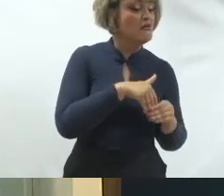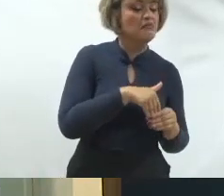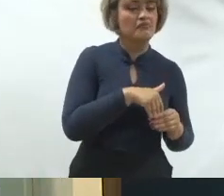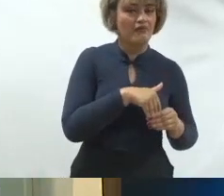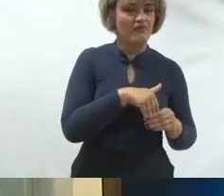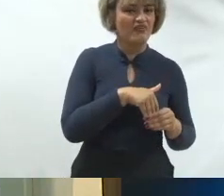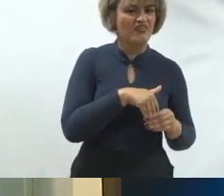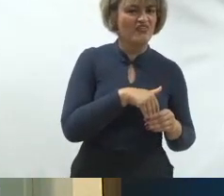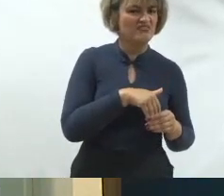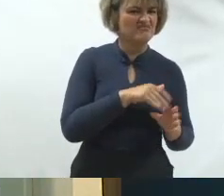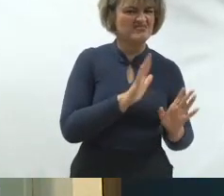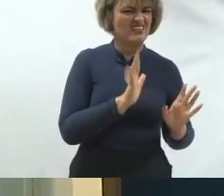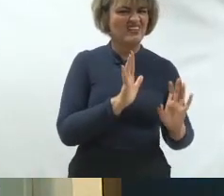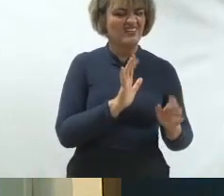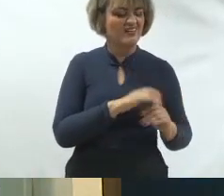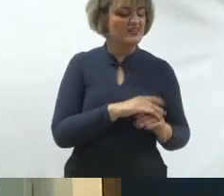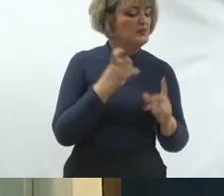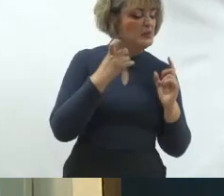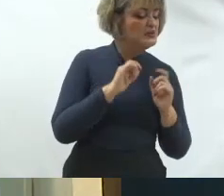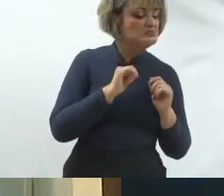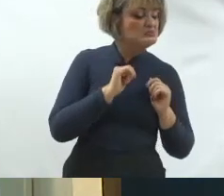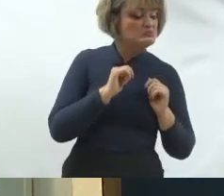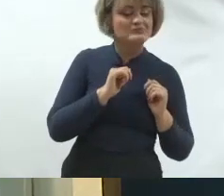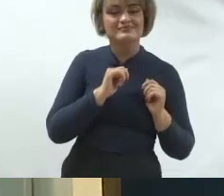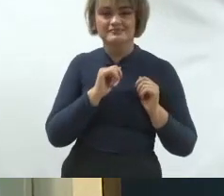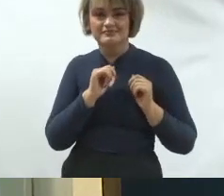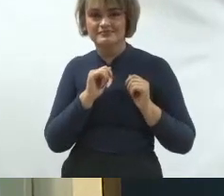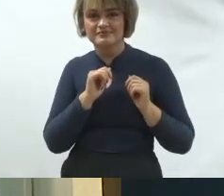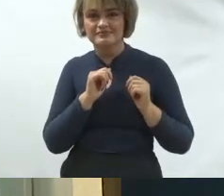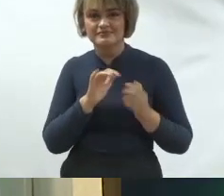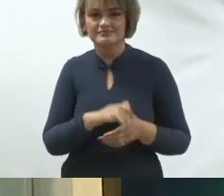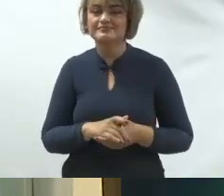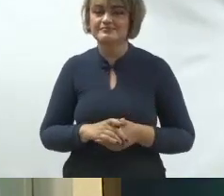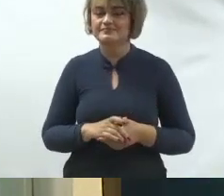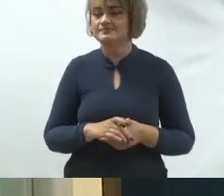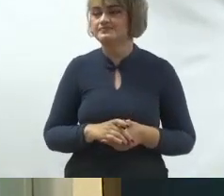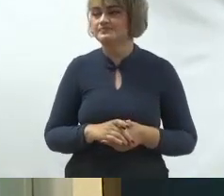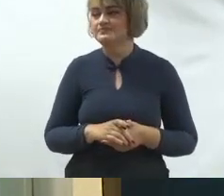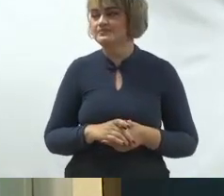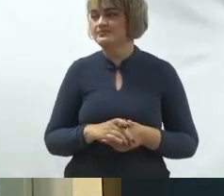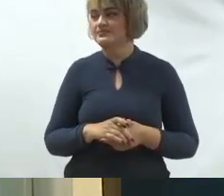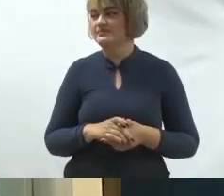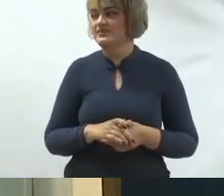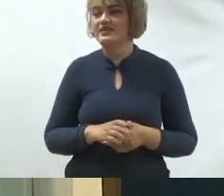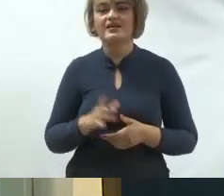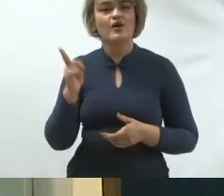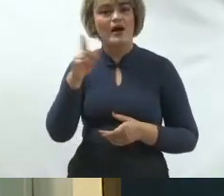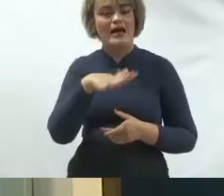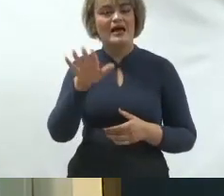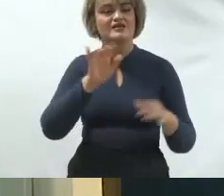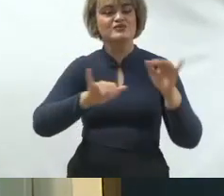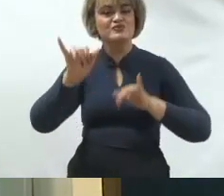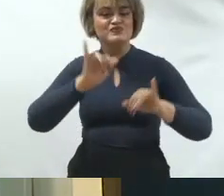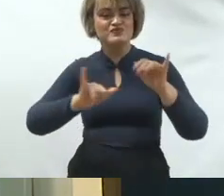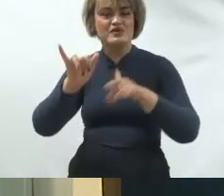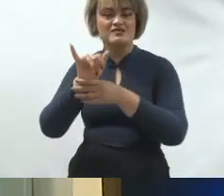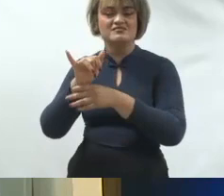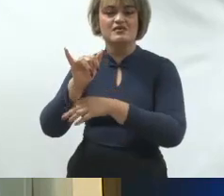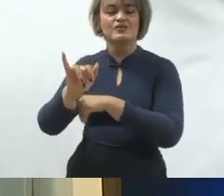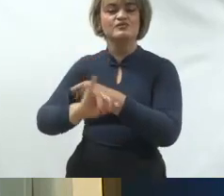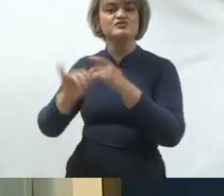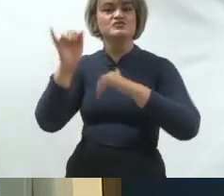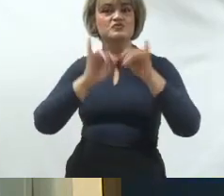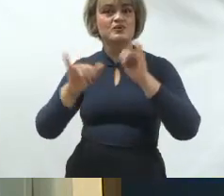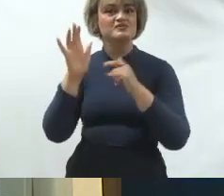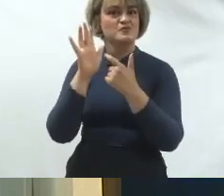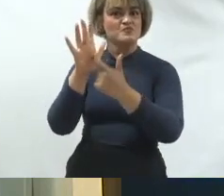outubro. E quando é que isso deve acontecer mais efetivamente? Quando os próprios veículos de comunicação começarem a fazer uma